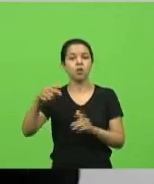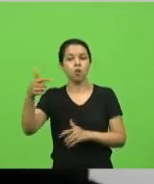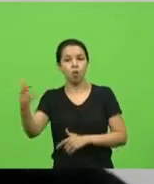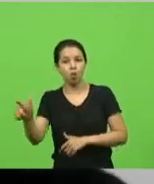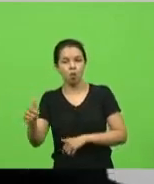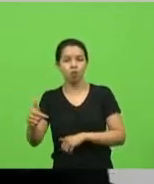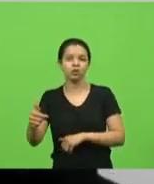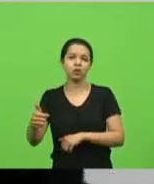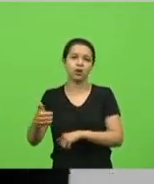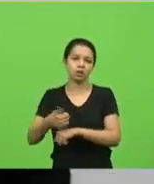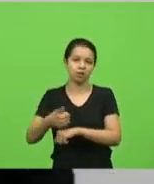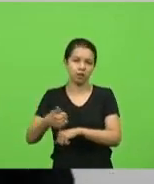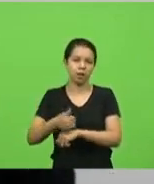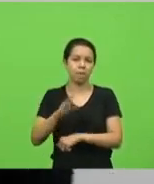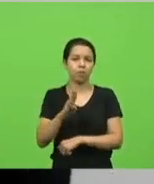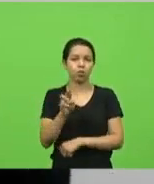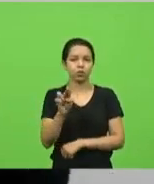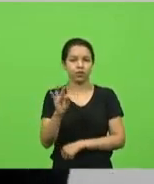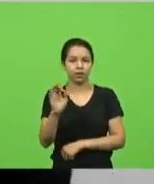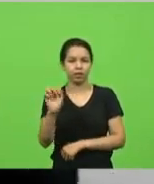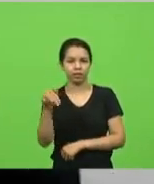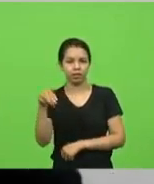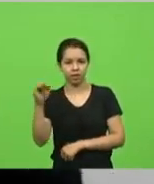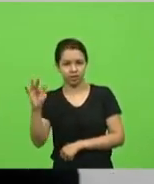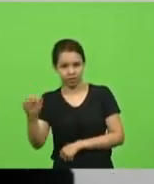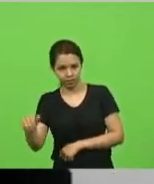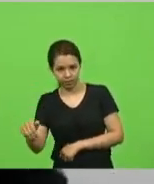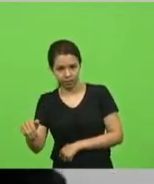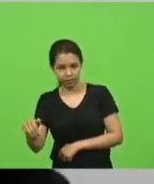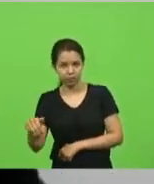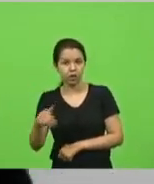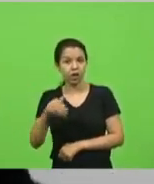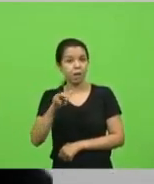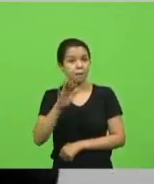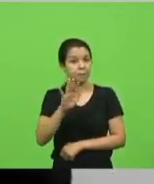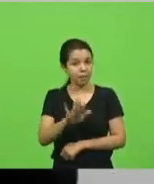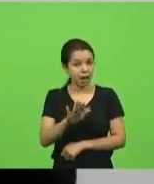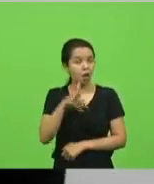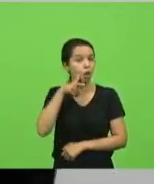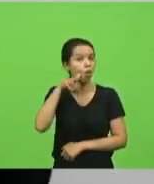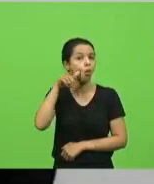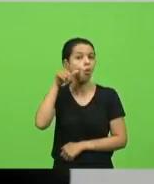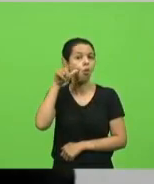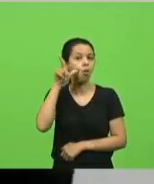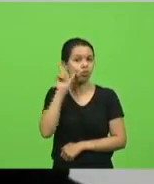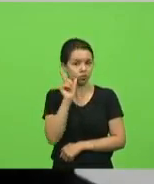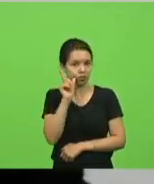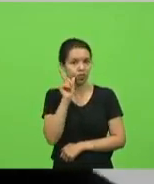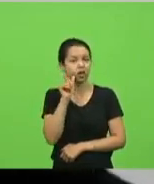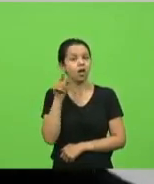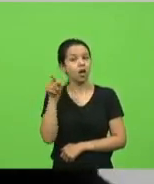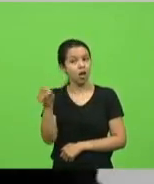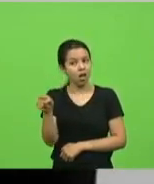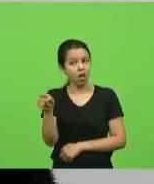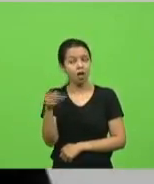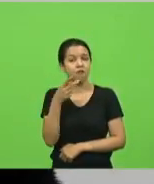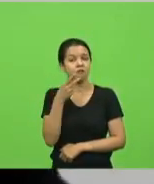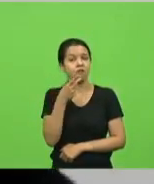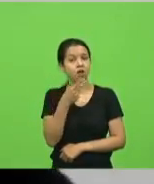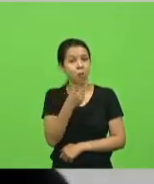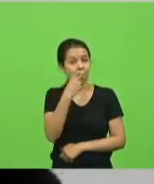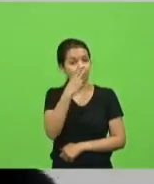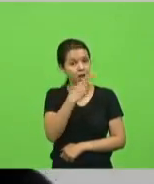Coronavac. E, finalmente, ontem, sinalizou, deputado Márcio Vassalense citou, sinalizou aí